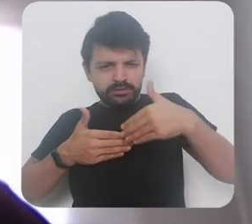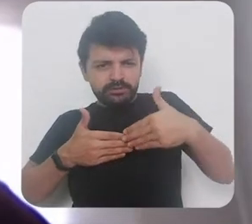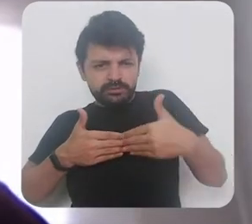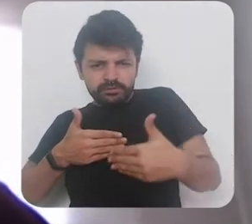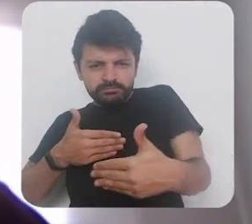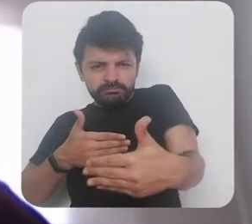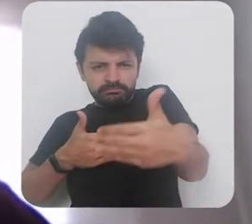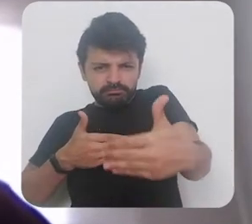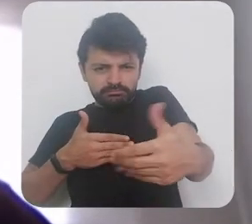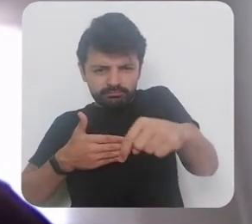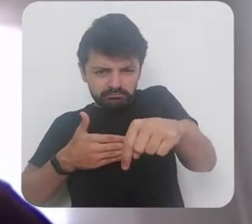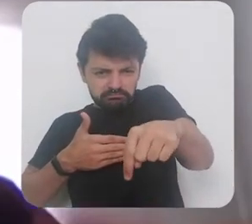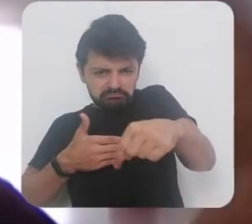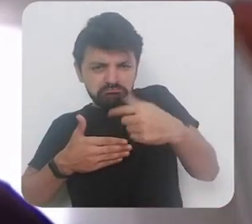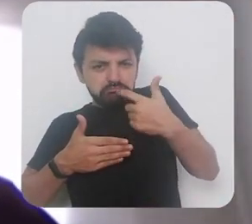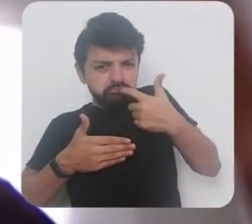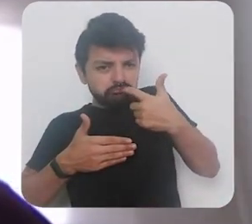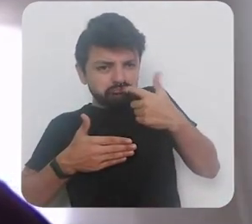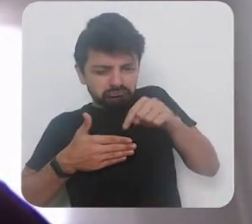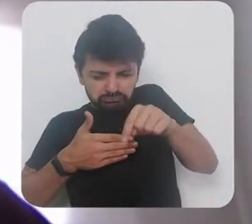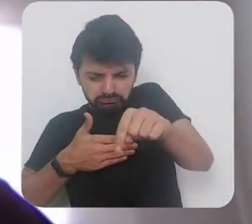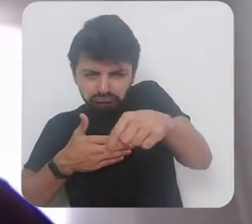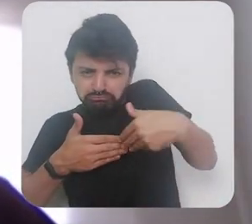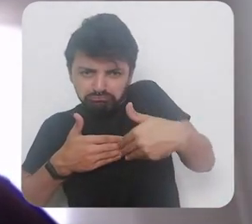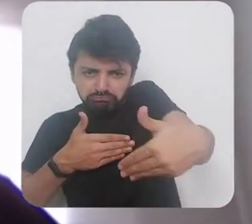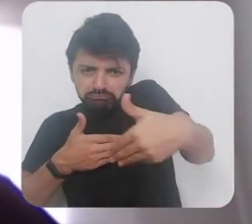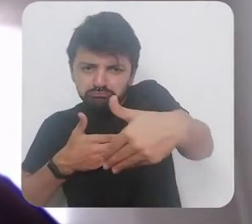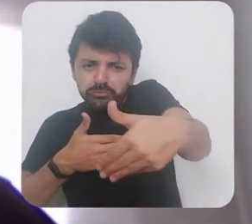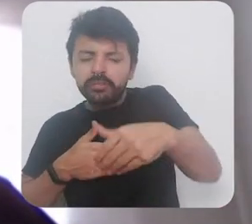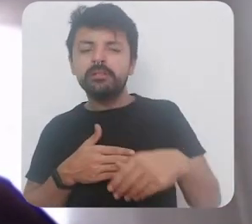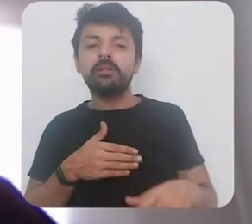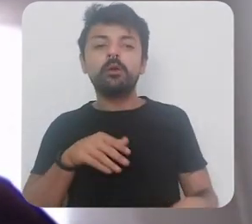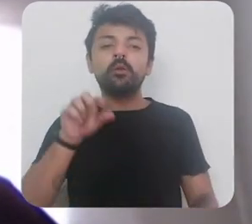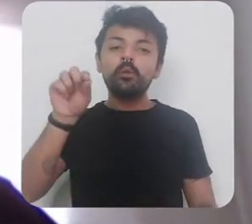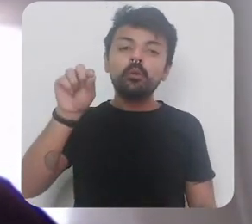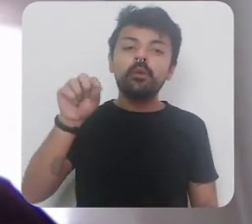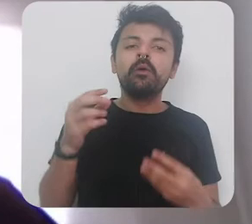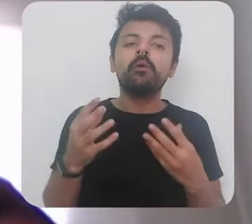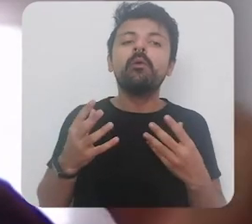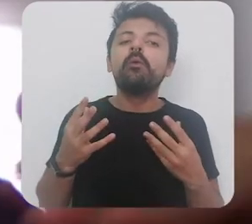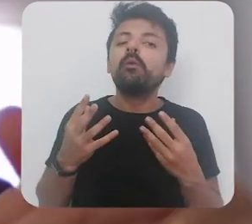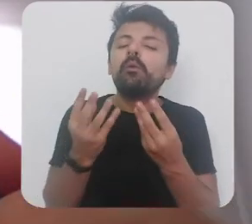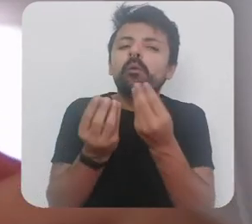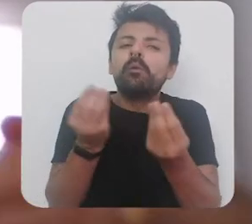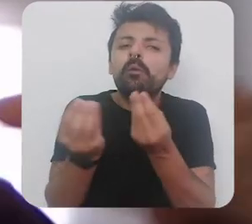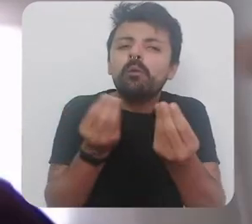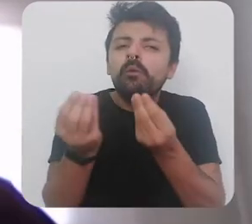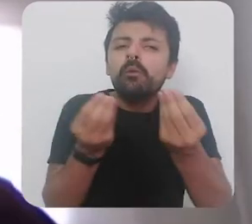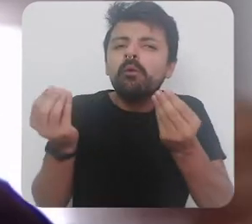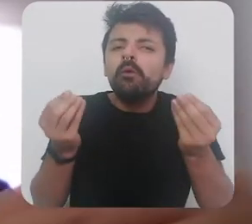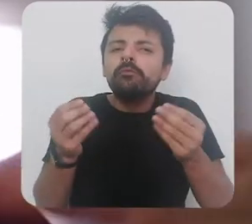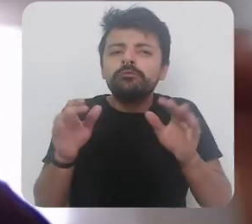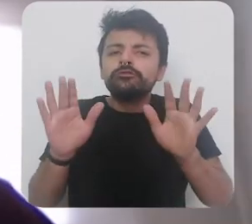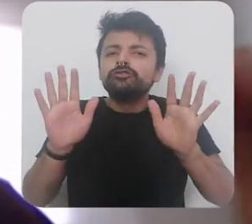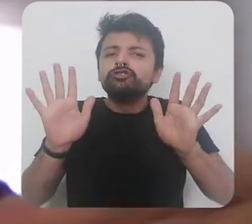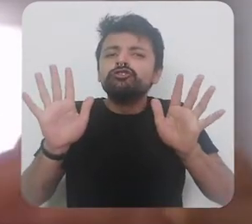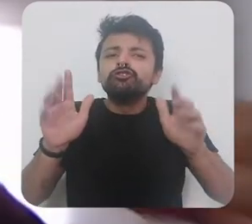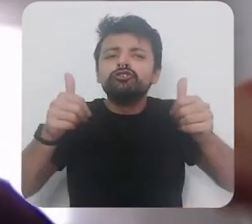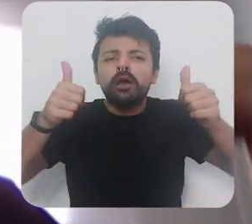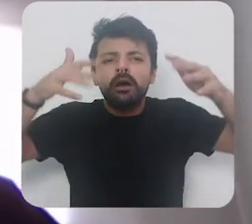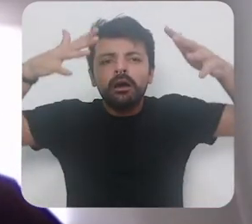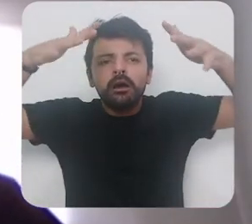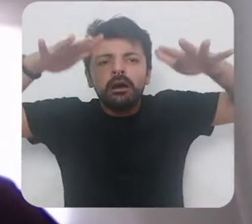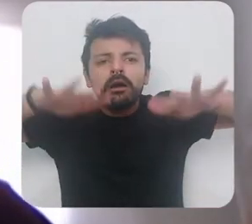a médio prazo mesmo a questão é como vai ser o